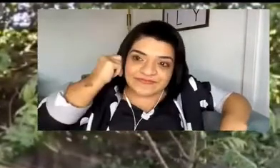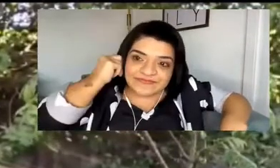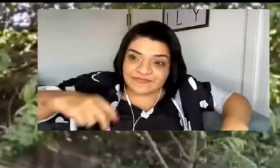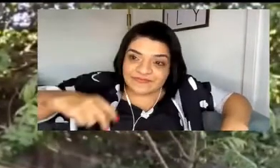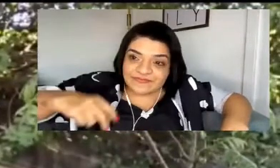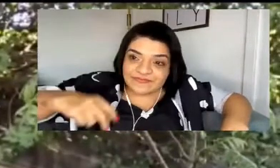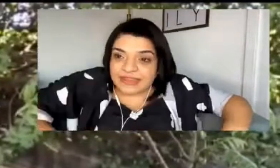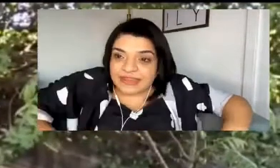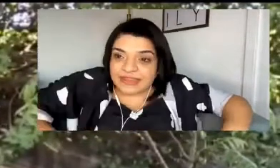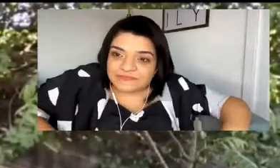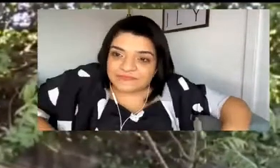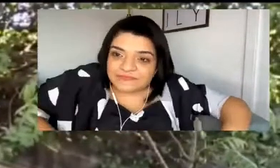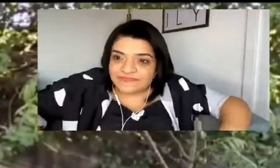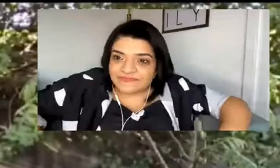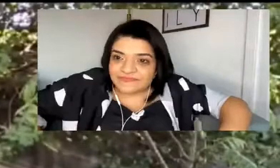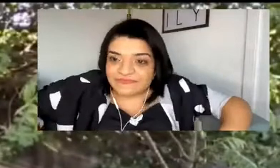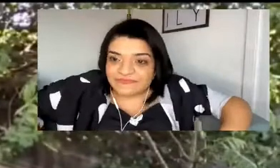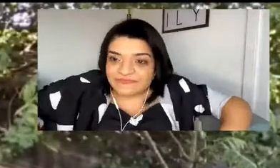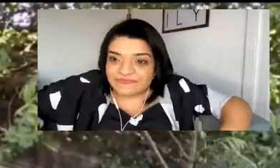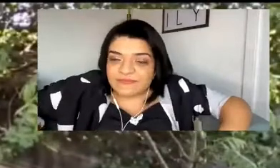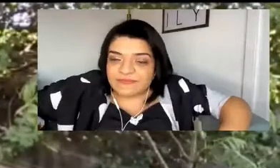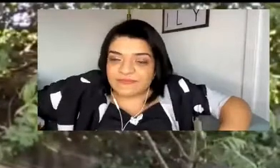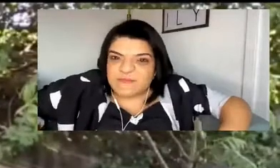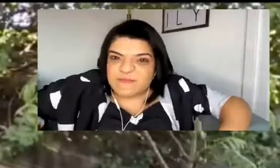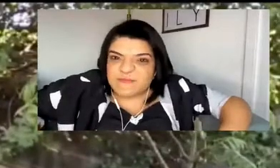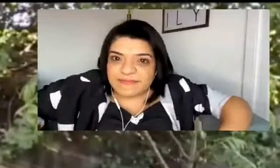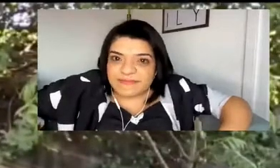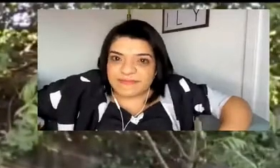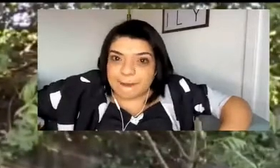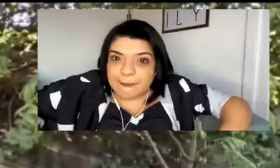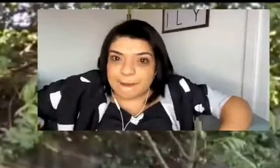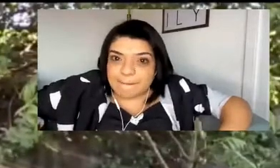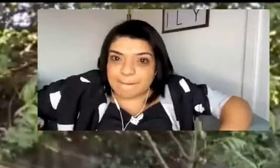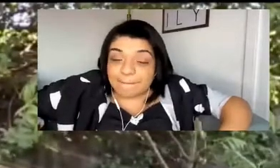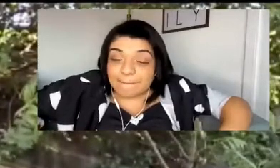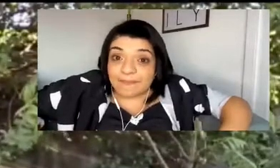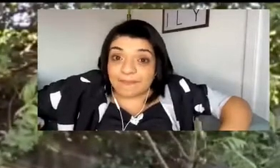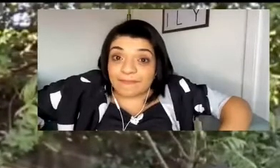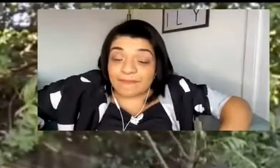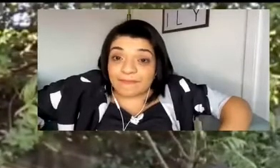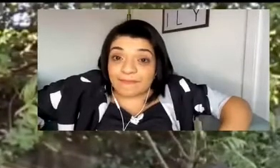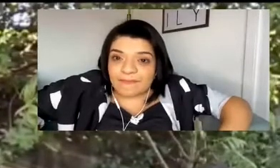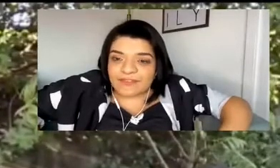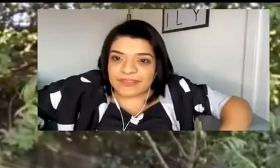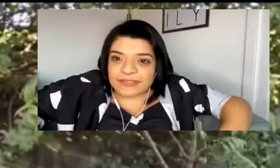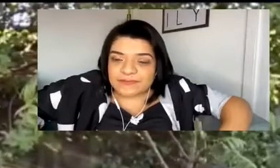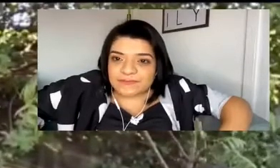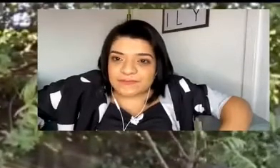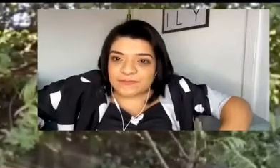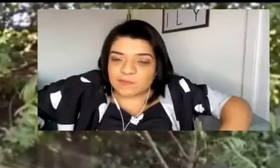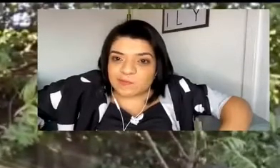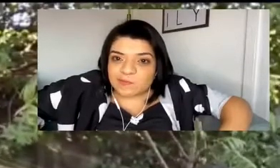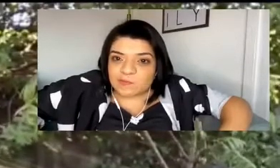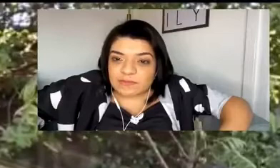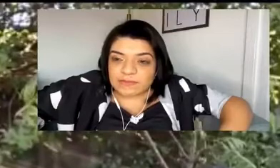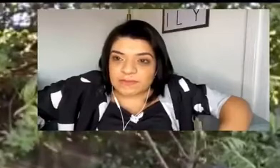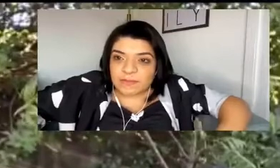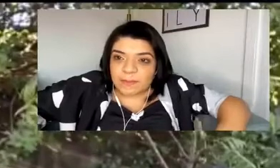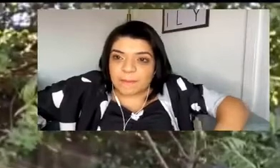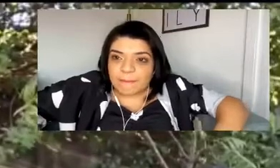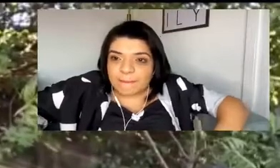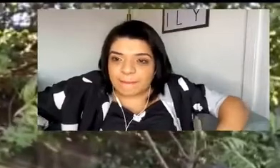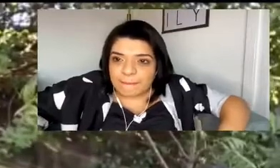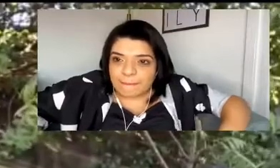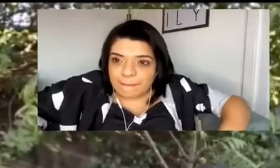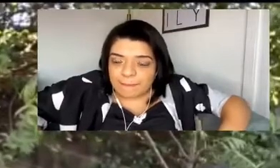conheci a Pequena Lu. Ela morava aqui em Uberaba, Minas Gerais, pra cursar a graduação em Psicologia. E eu sou